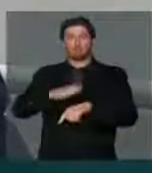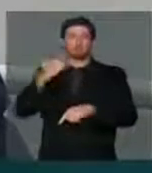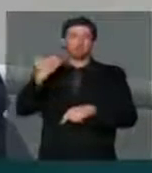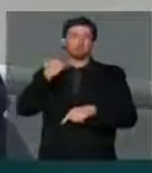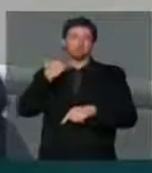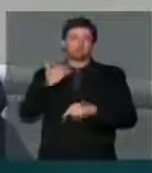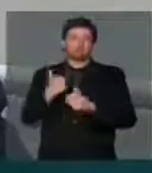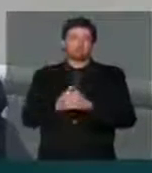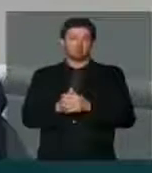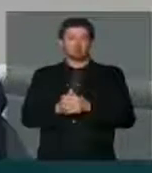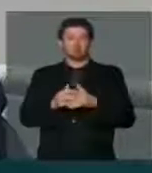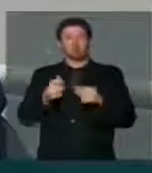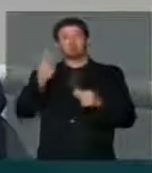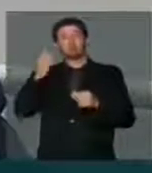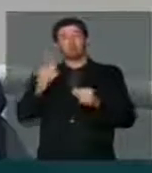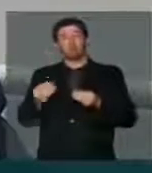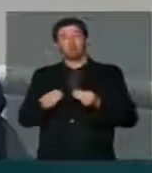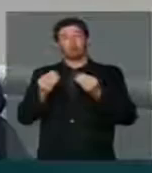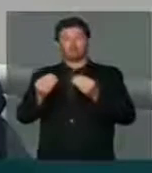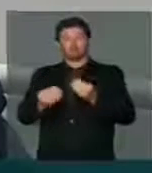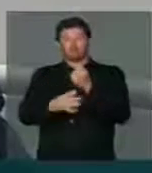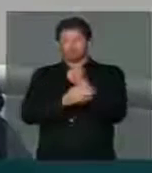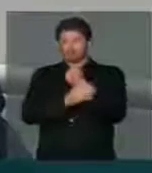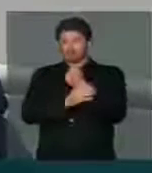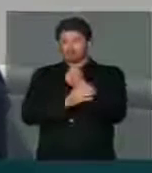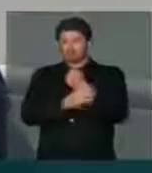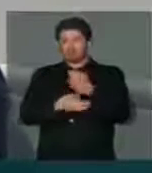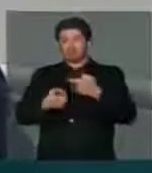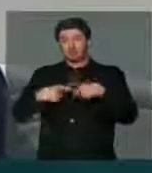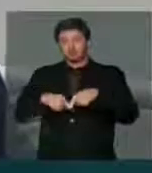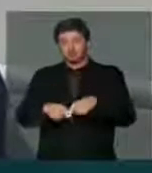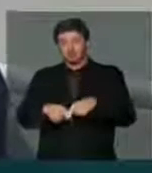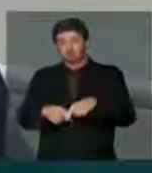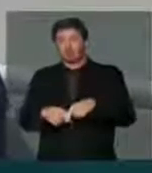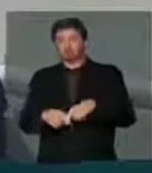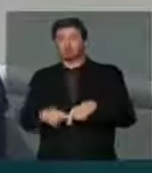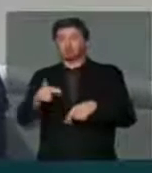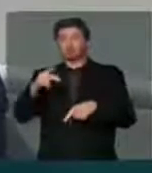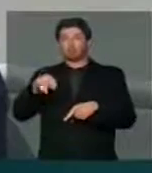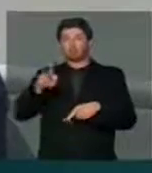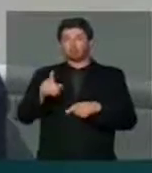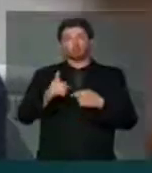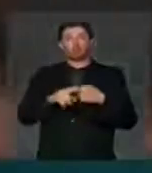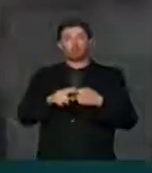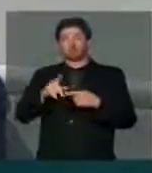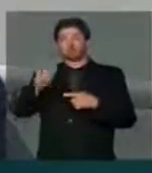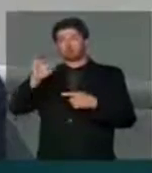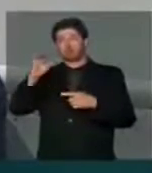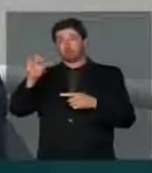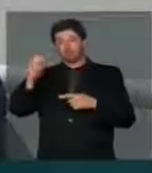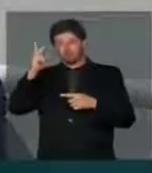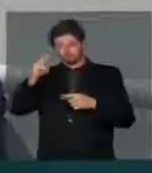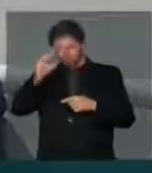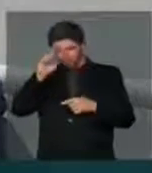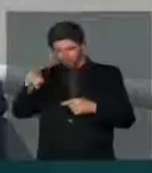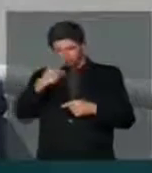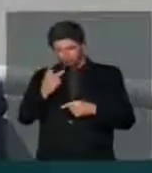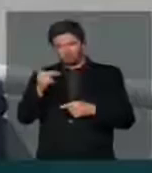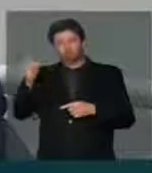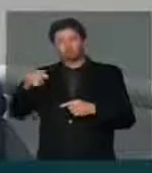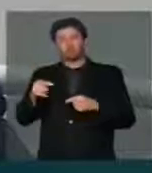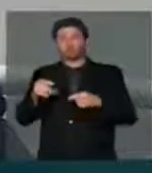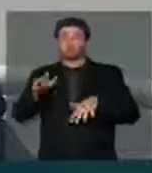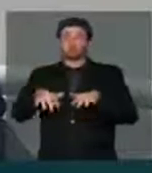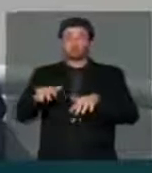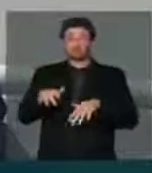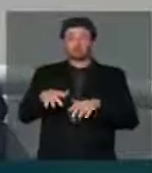na oferta de garantias a empréstimos-ponte, porque, em geral, a fiança bancária do Coval, V. Silêncio, fez referência relativa